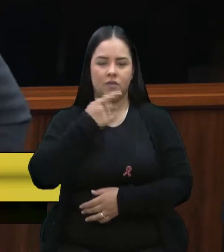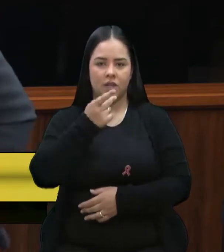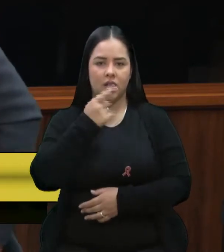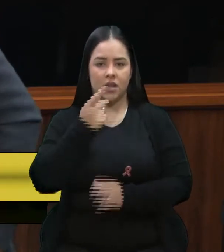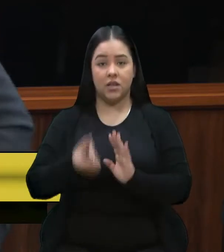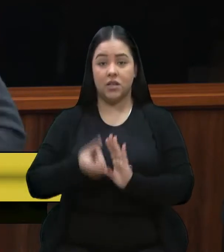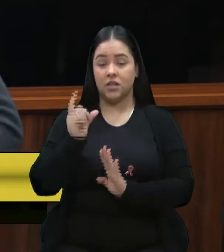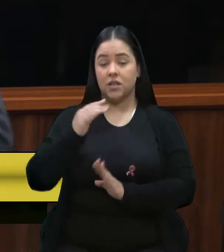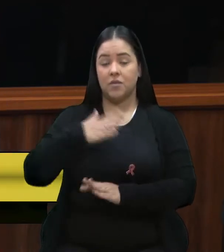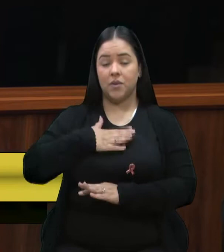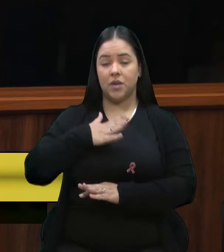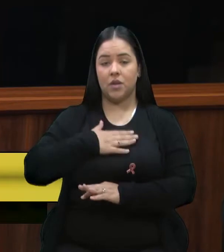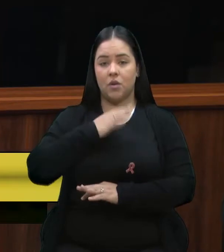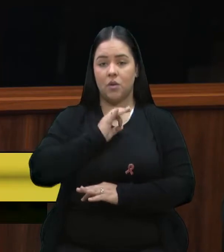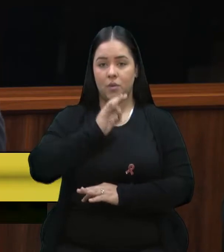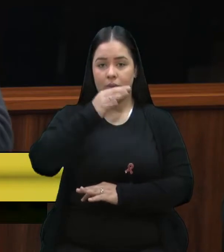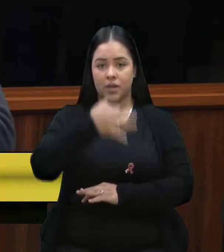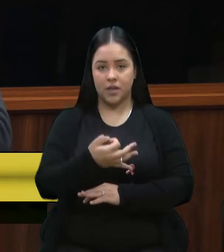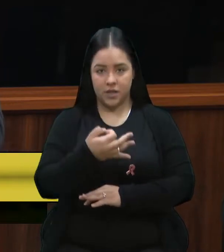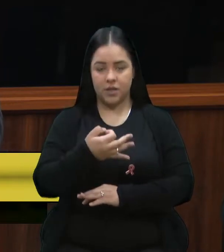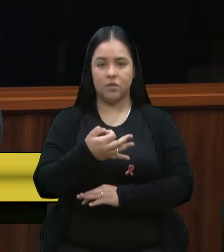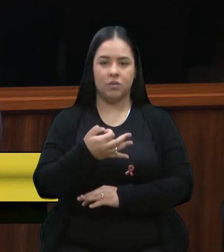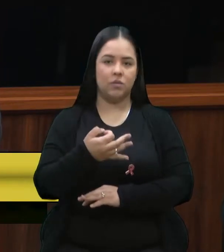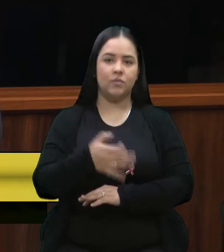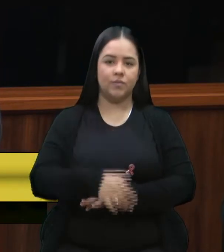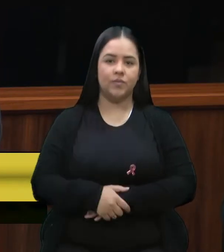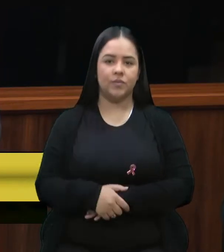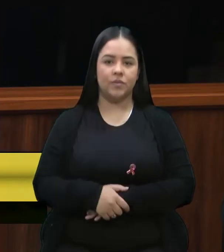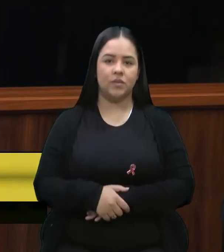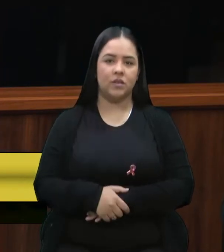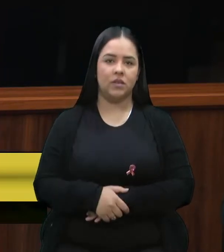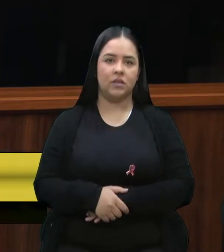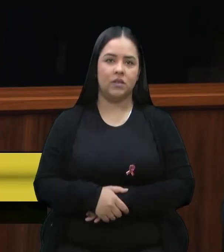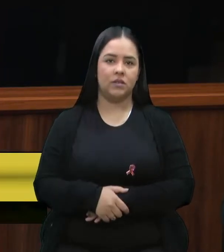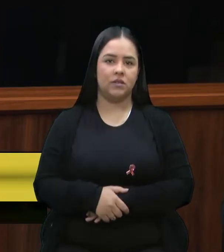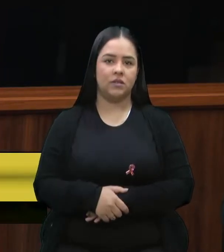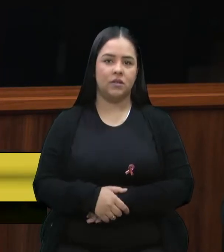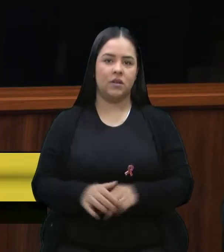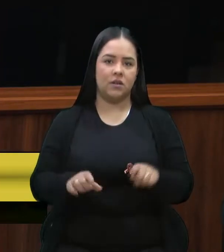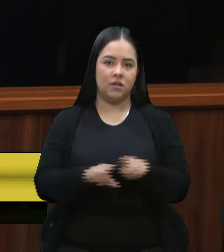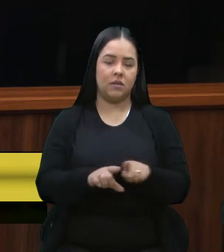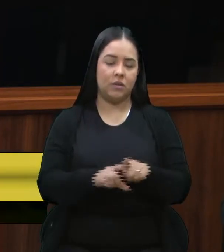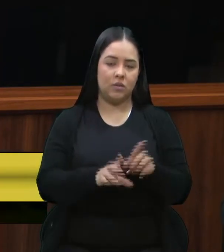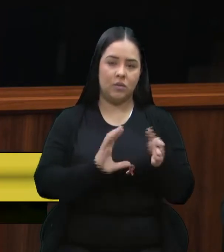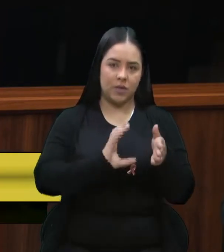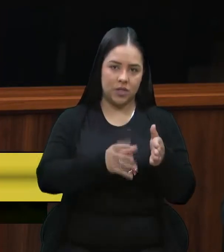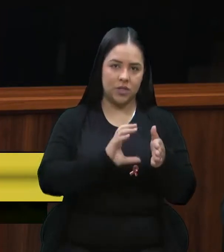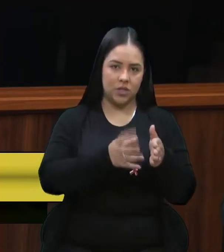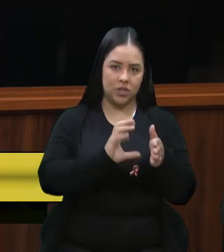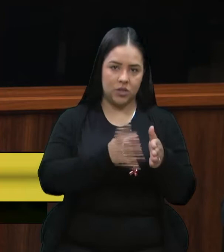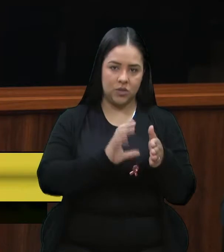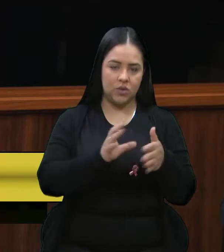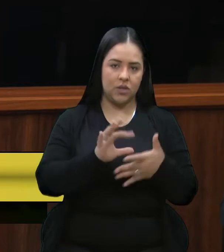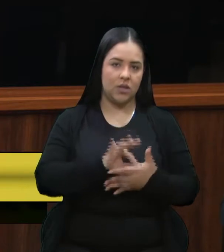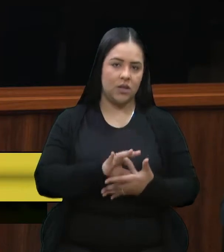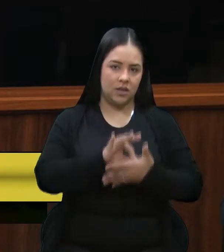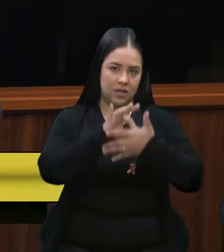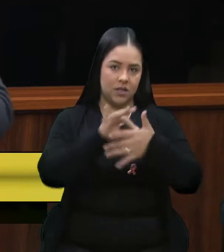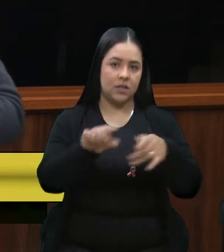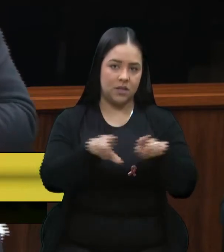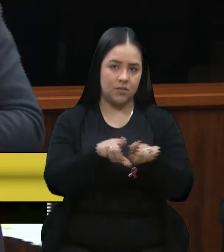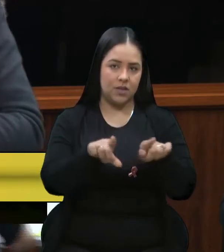manifestar a minha posição e a posição da nossa bancada, a nossa líder também